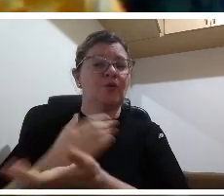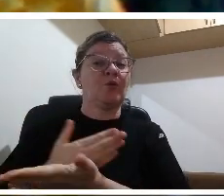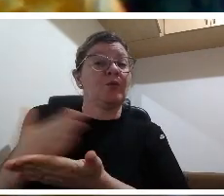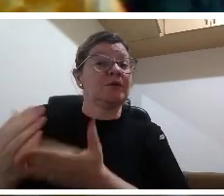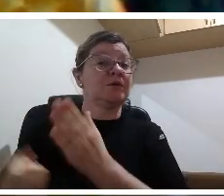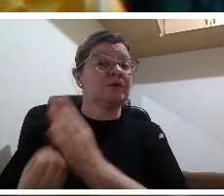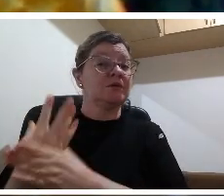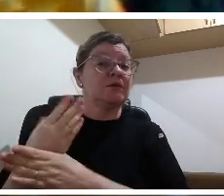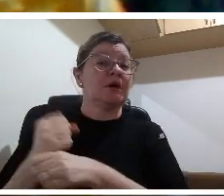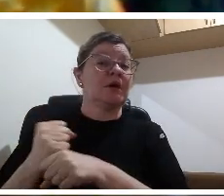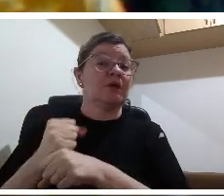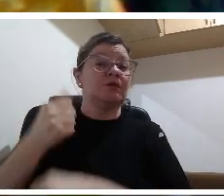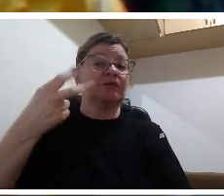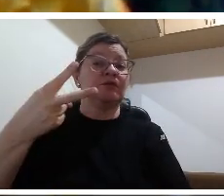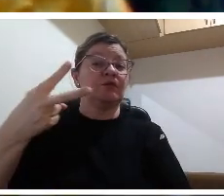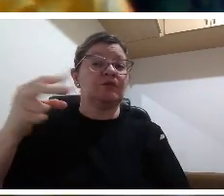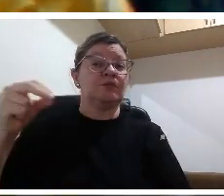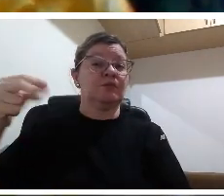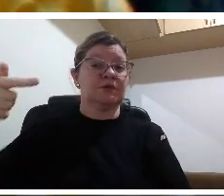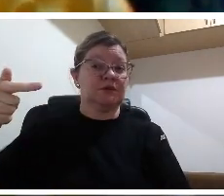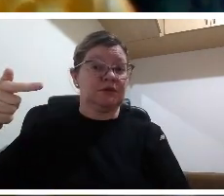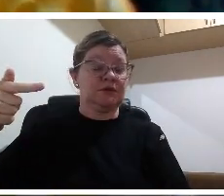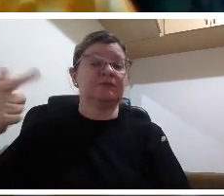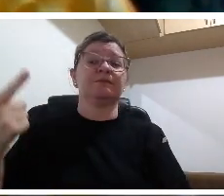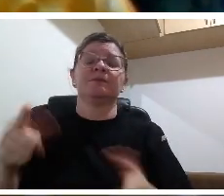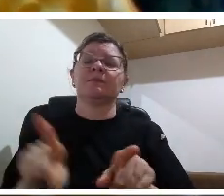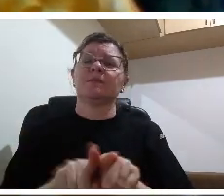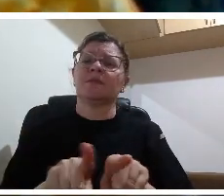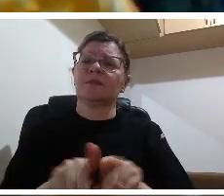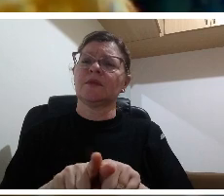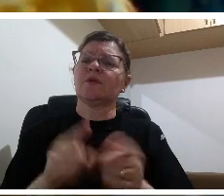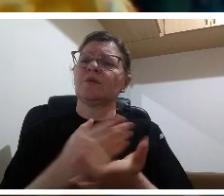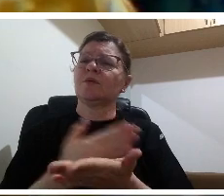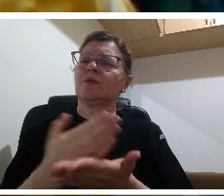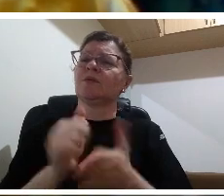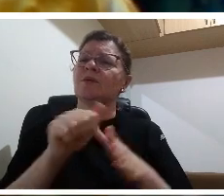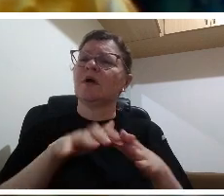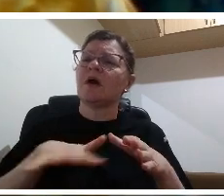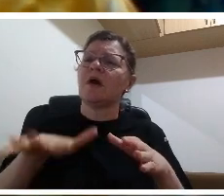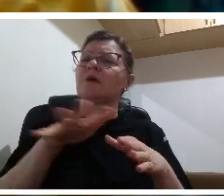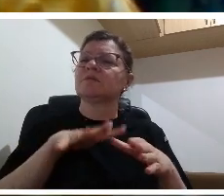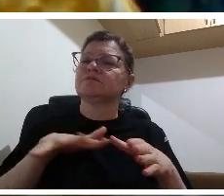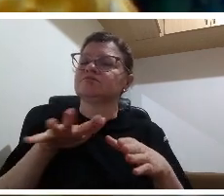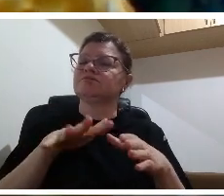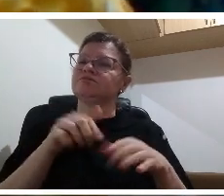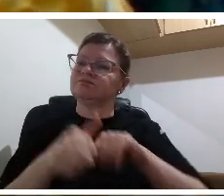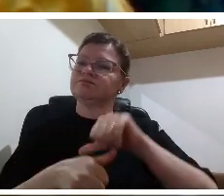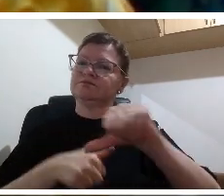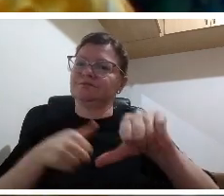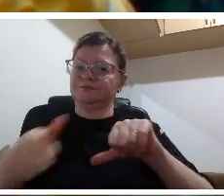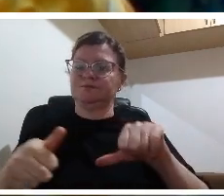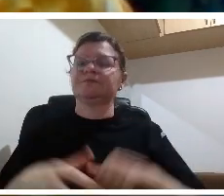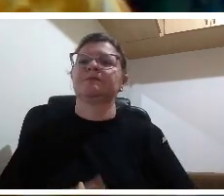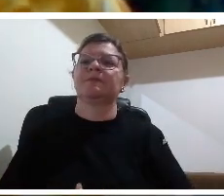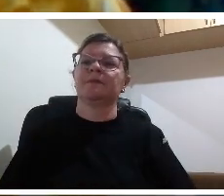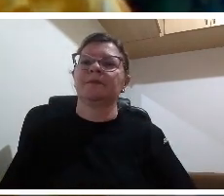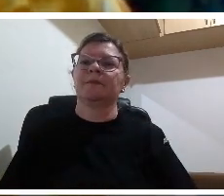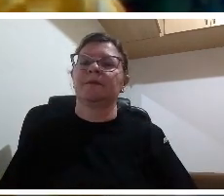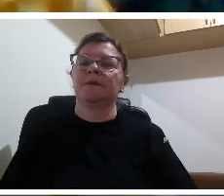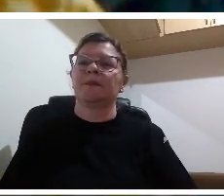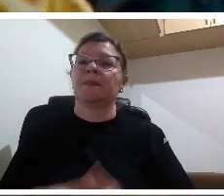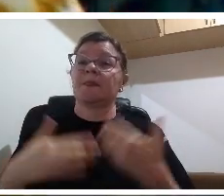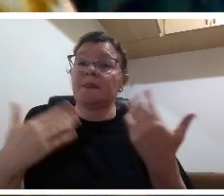fizesse uma uma análise ali um ponto seu mesmo enquanto pessoa enquanto